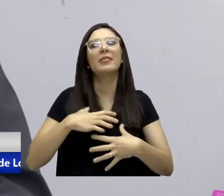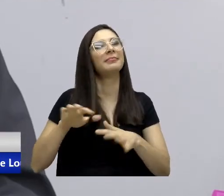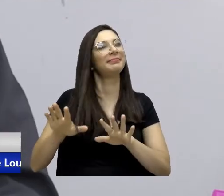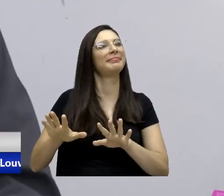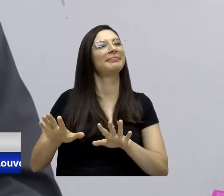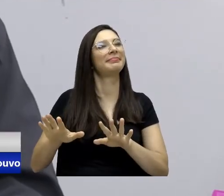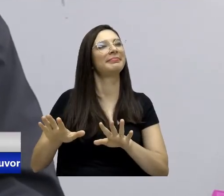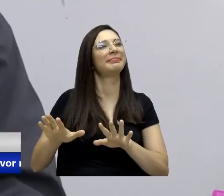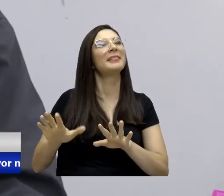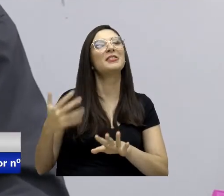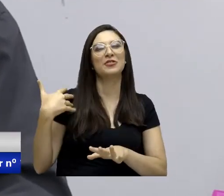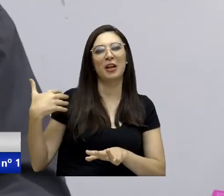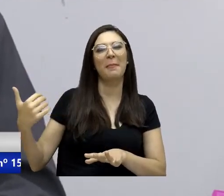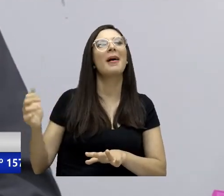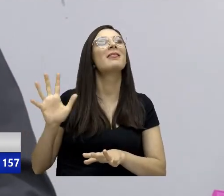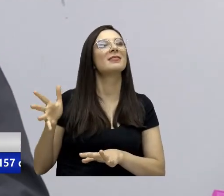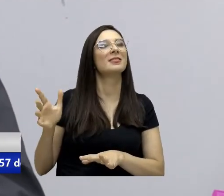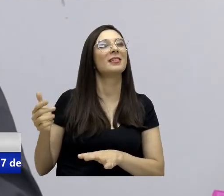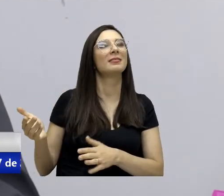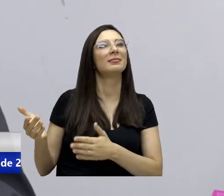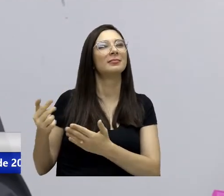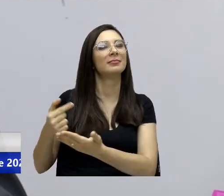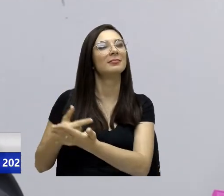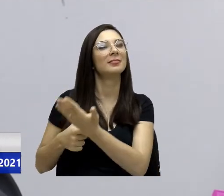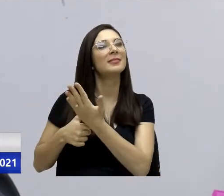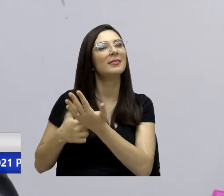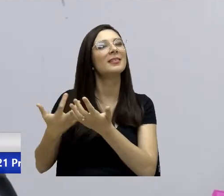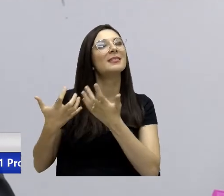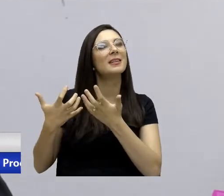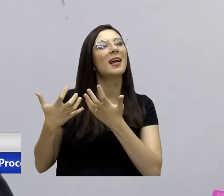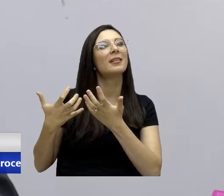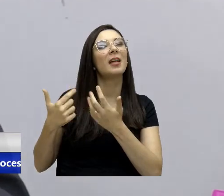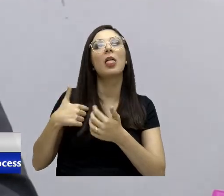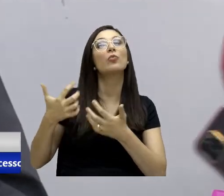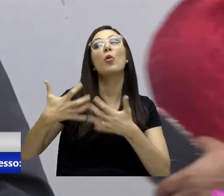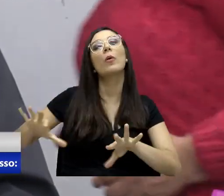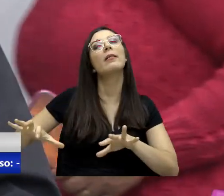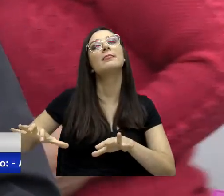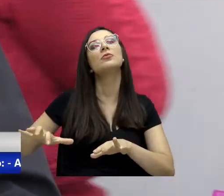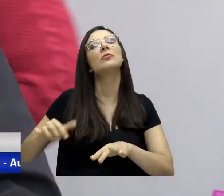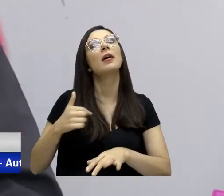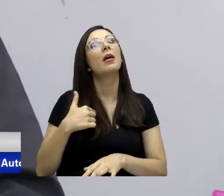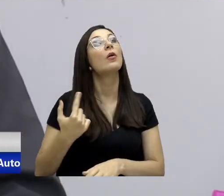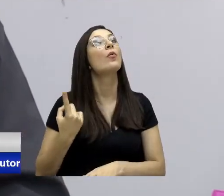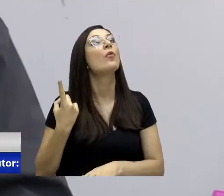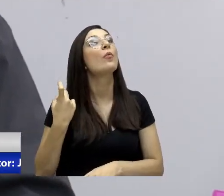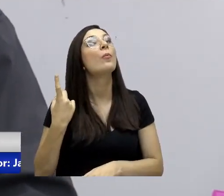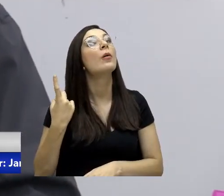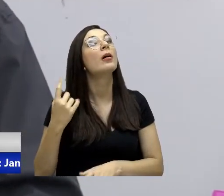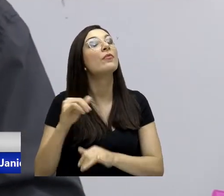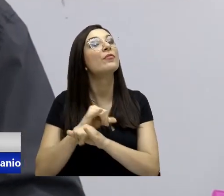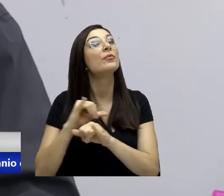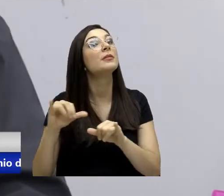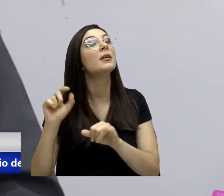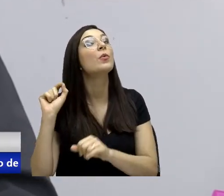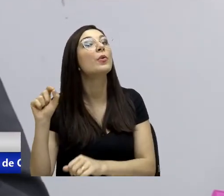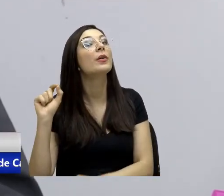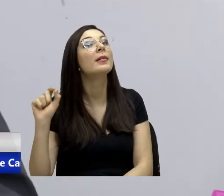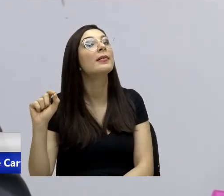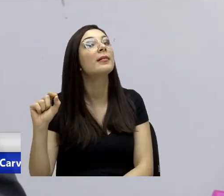me chamaram, já me ofereceram e eu não quis. A única coisa que eu falei foi o seguinte,